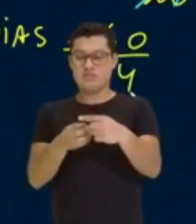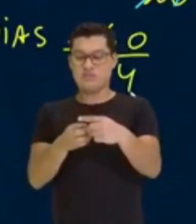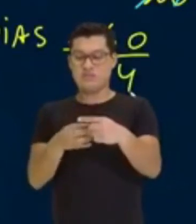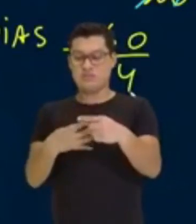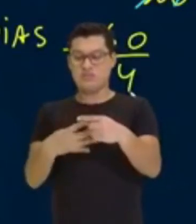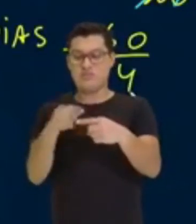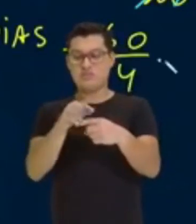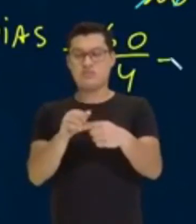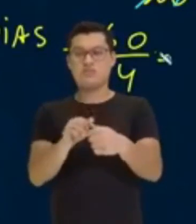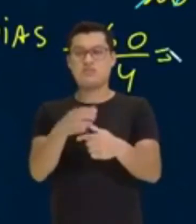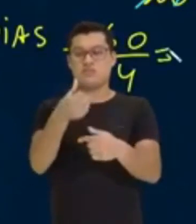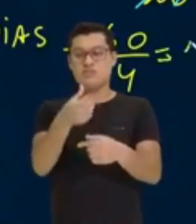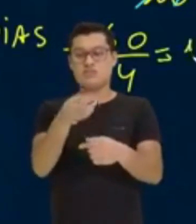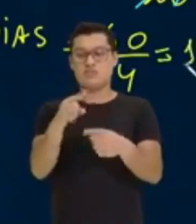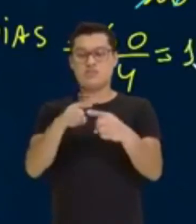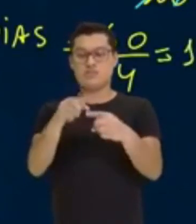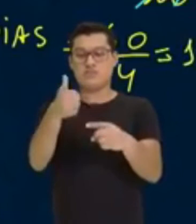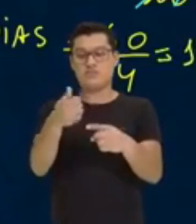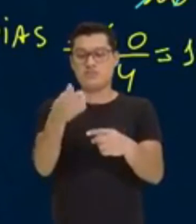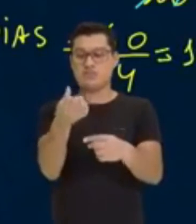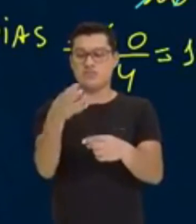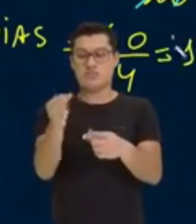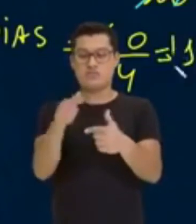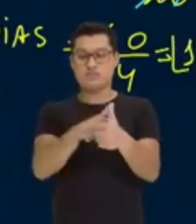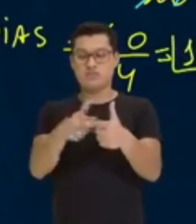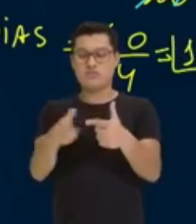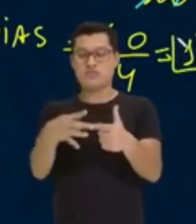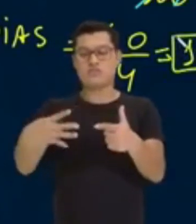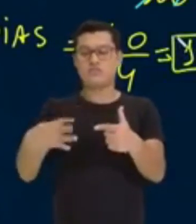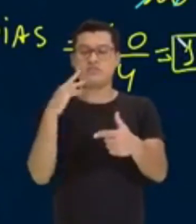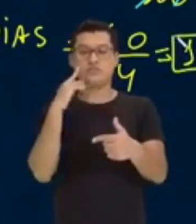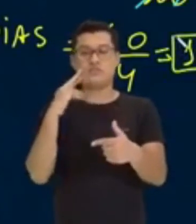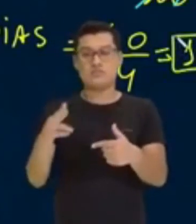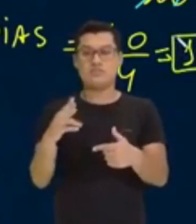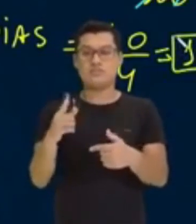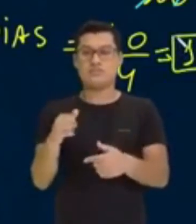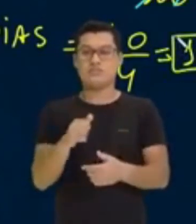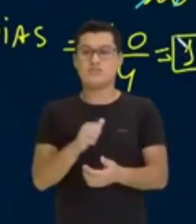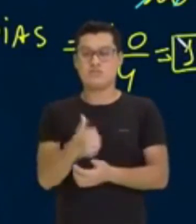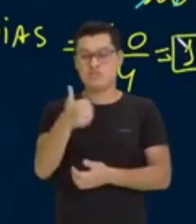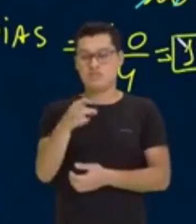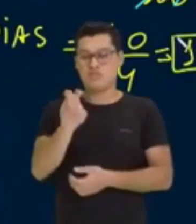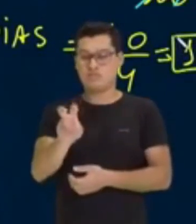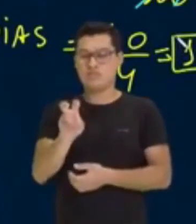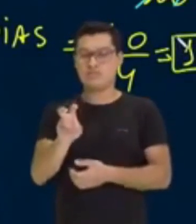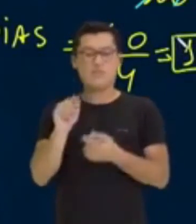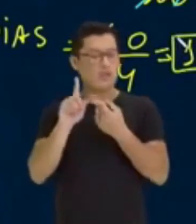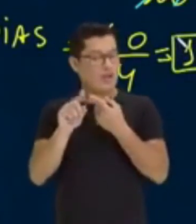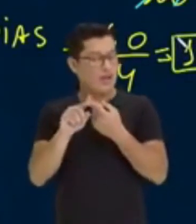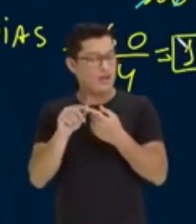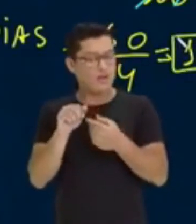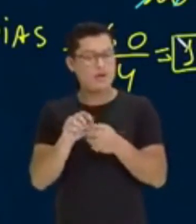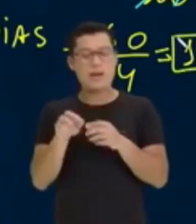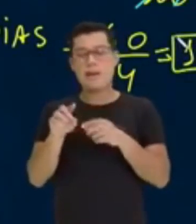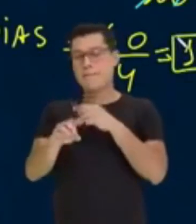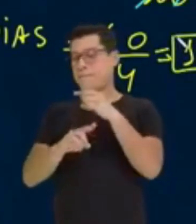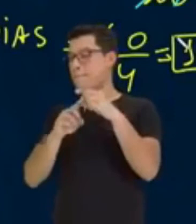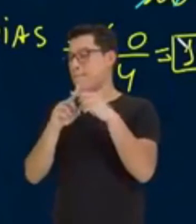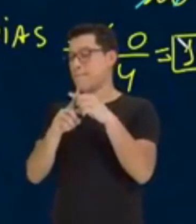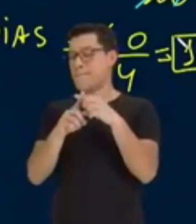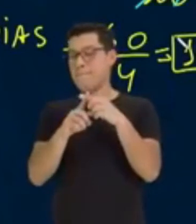4. E tu vai ter aqui o total de 15 também, que é a mesma coisa. Quer uma dica mais